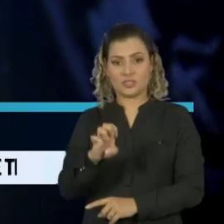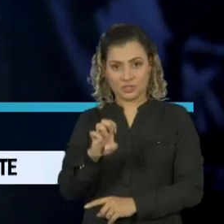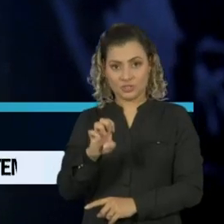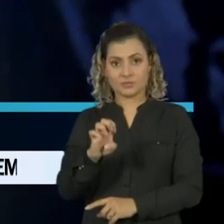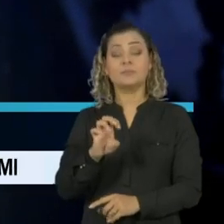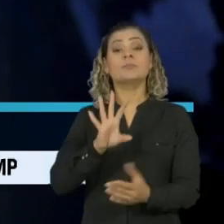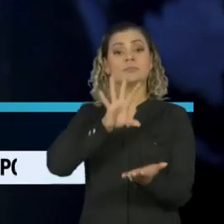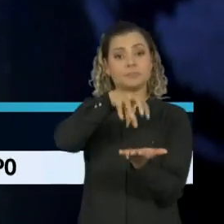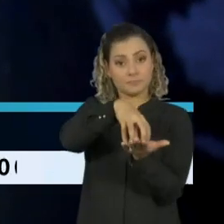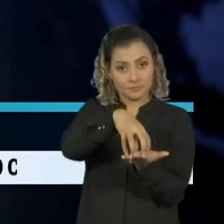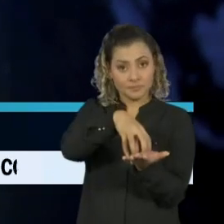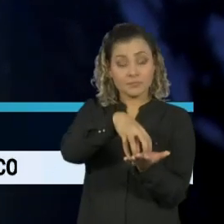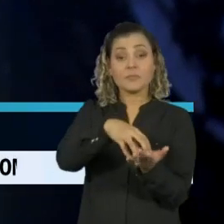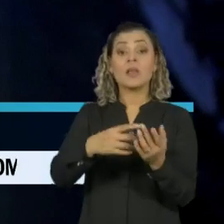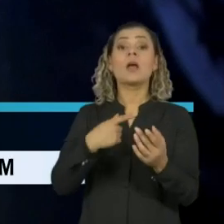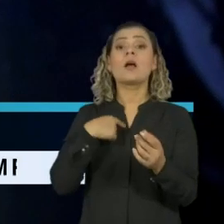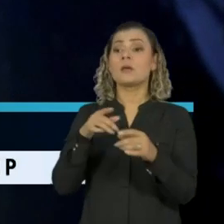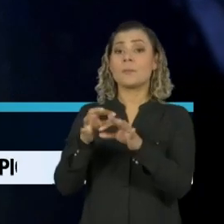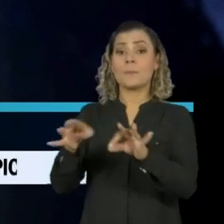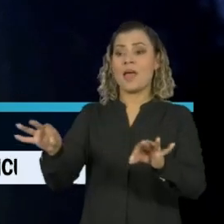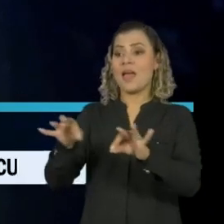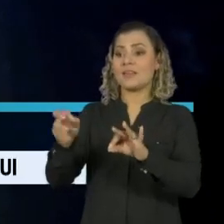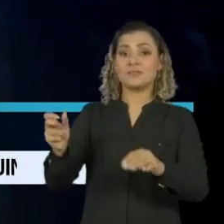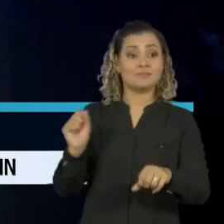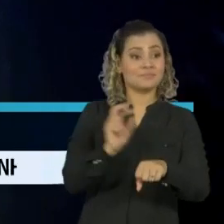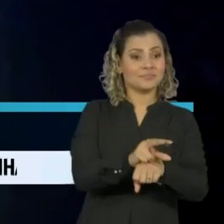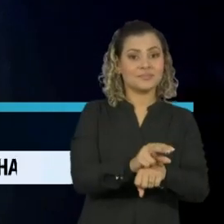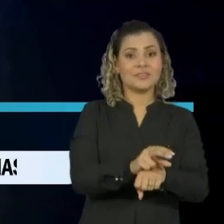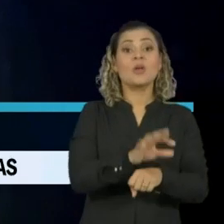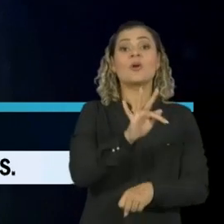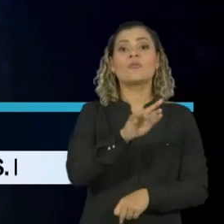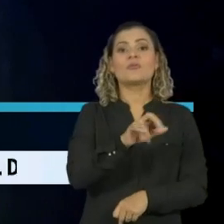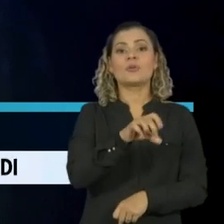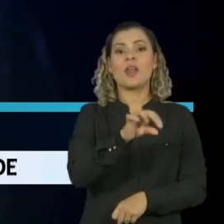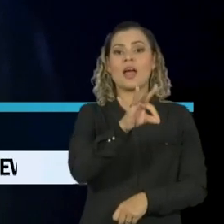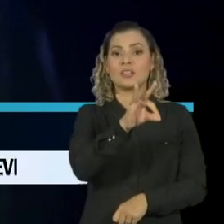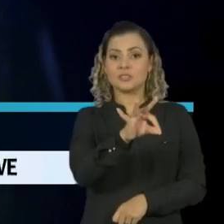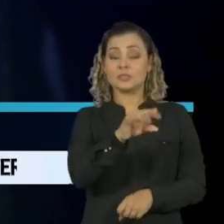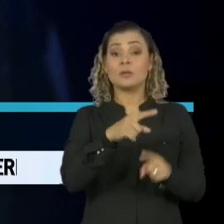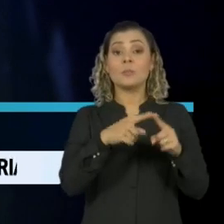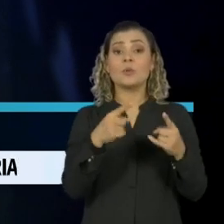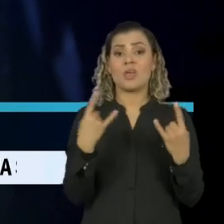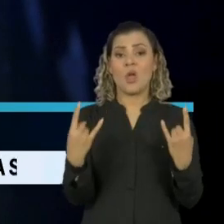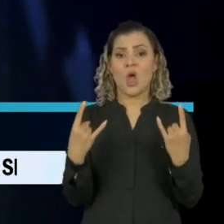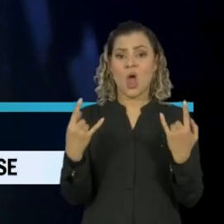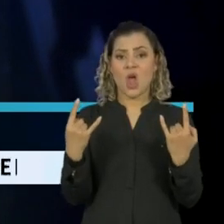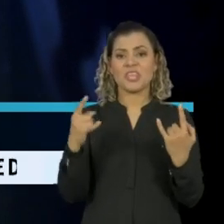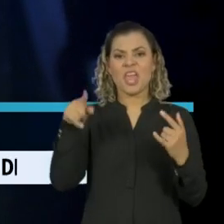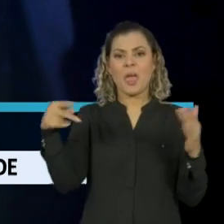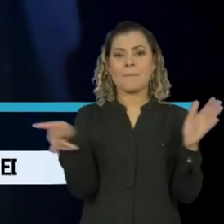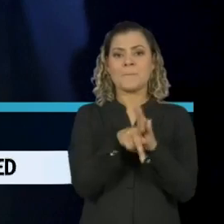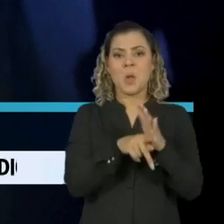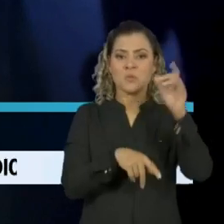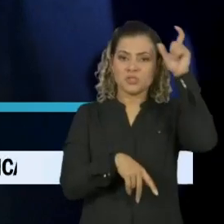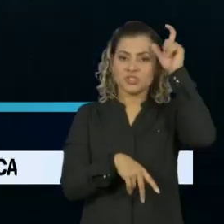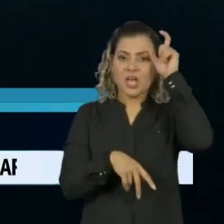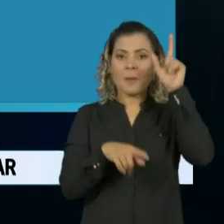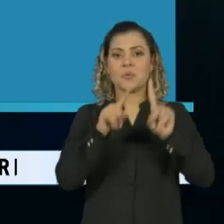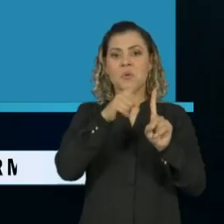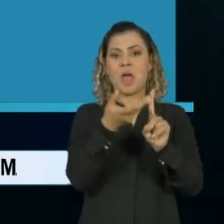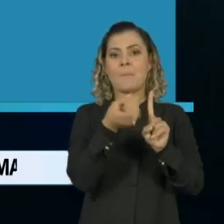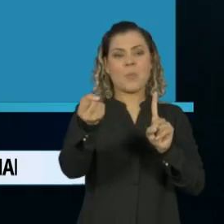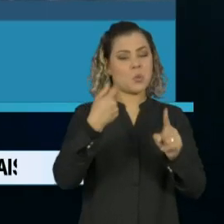Diário Oficial trazia o nome do maestro para o cargo. Mantovani ficou conhecido por associar rock'n'roll ao satanismo e ao aborto.